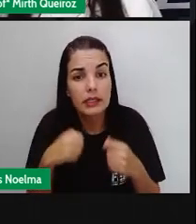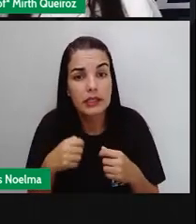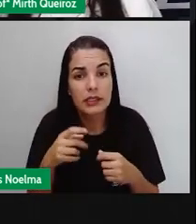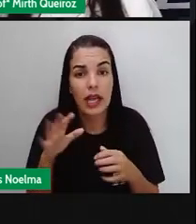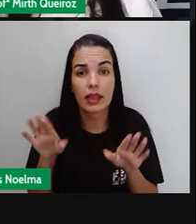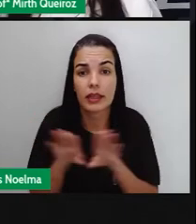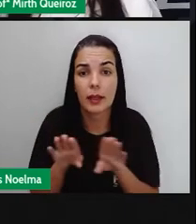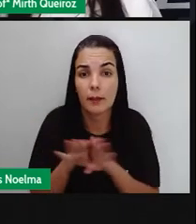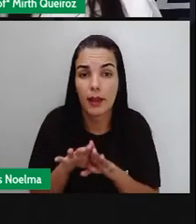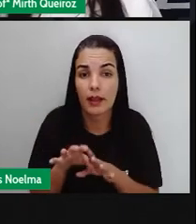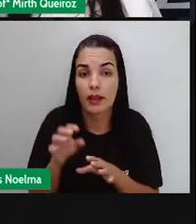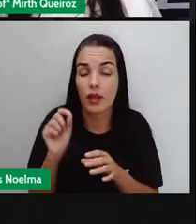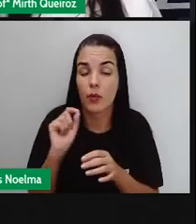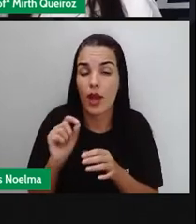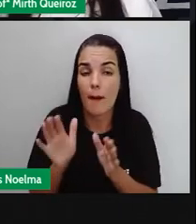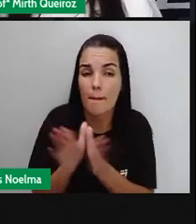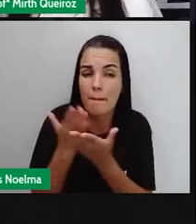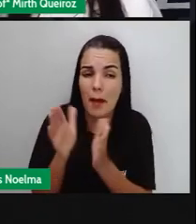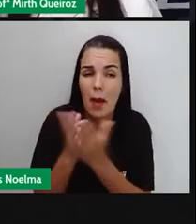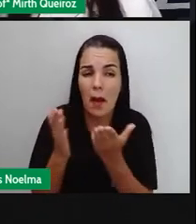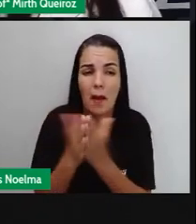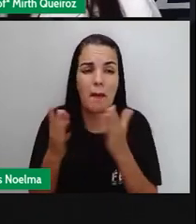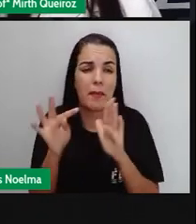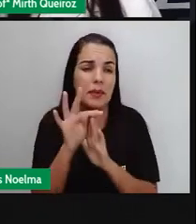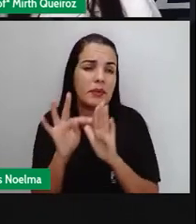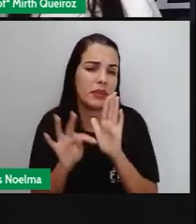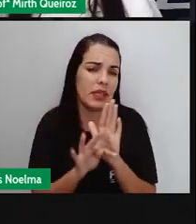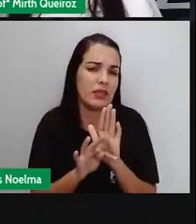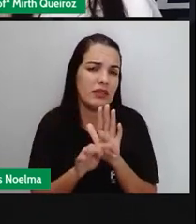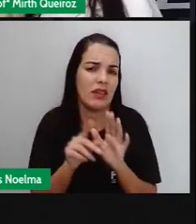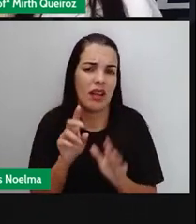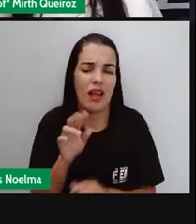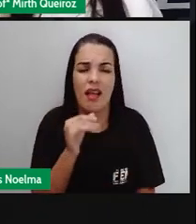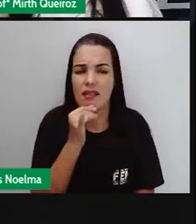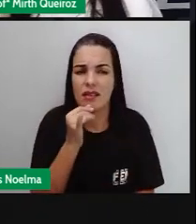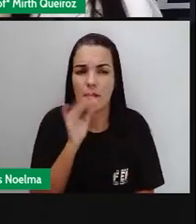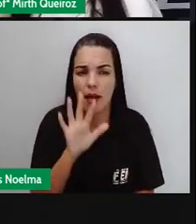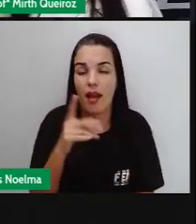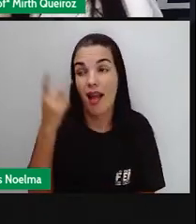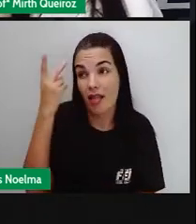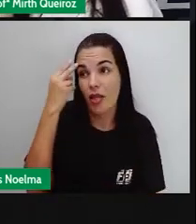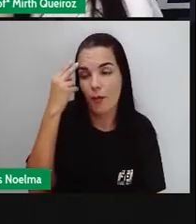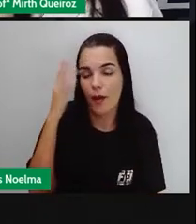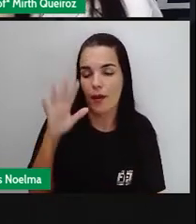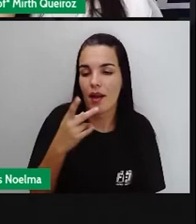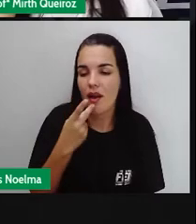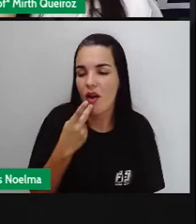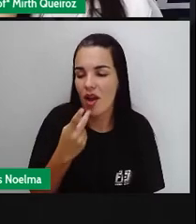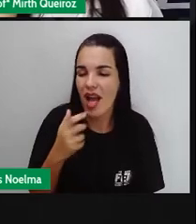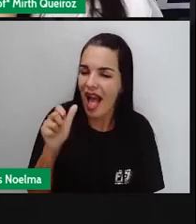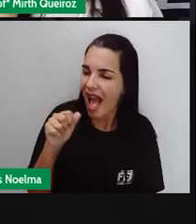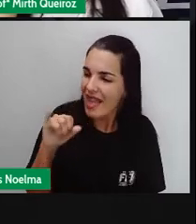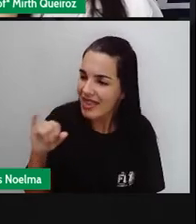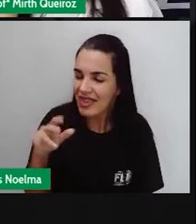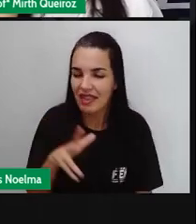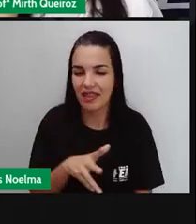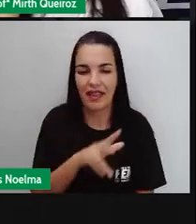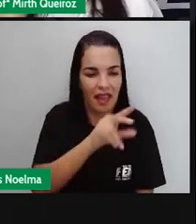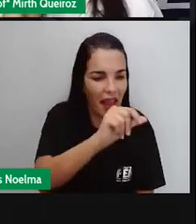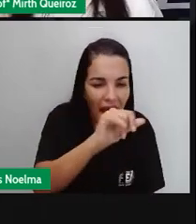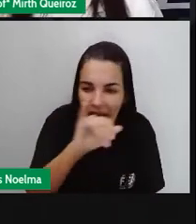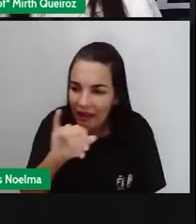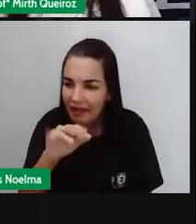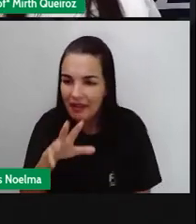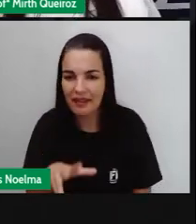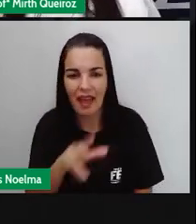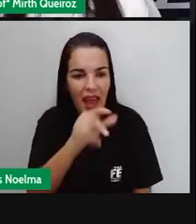ideias. Empobrecem o texto. É normal a gente utilizar na nossa fala? Aí, né? Aí, né?